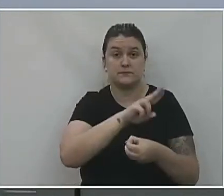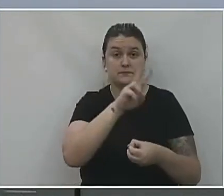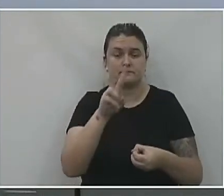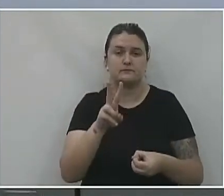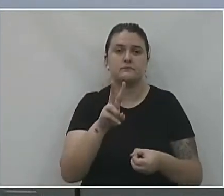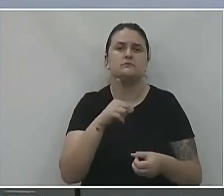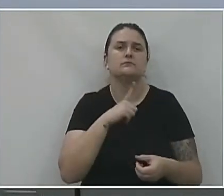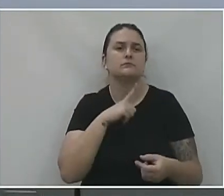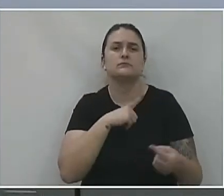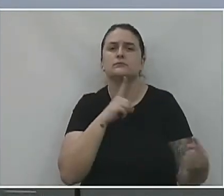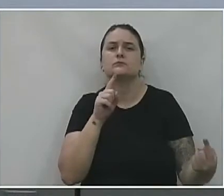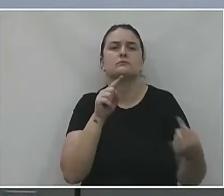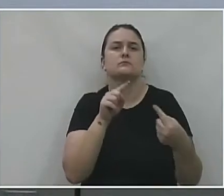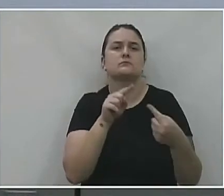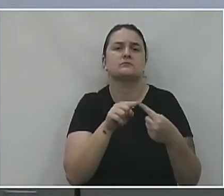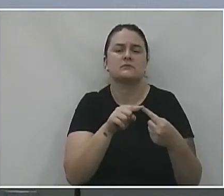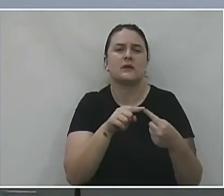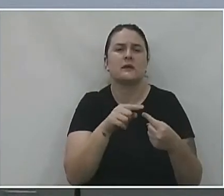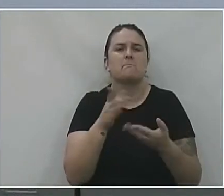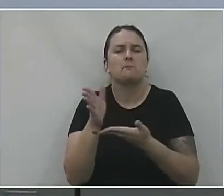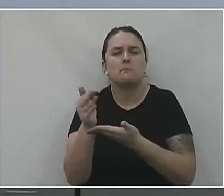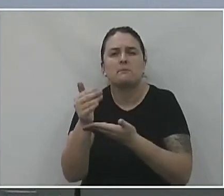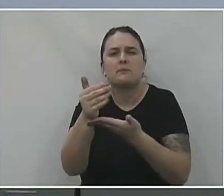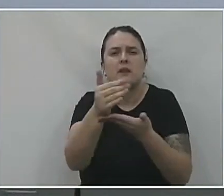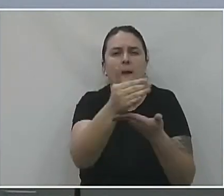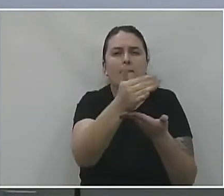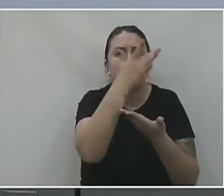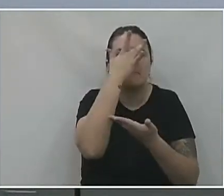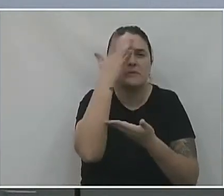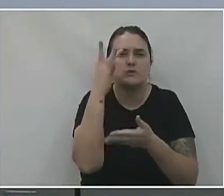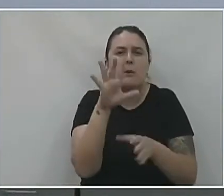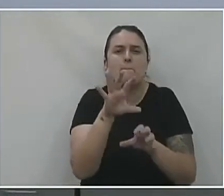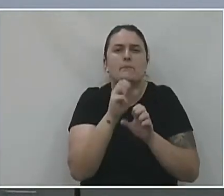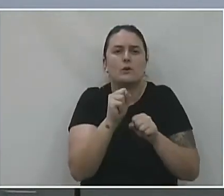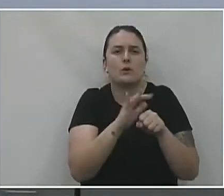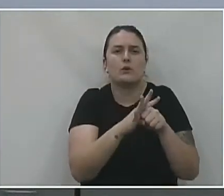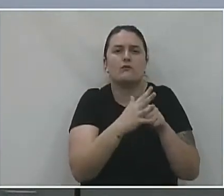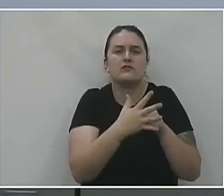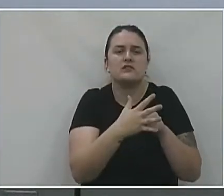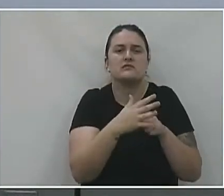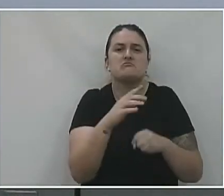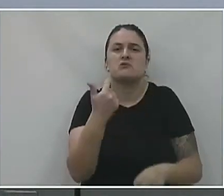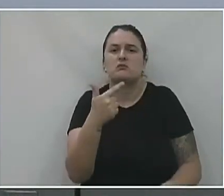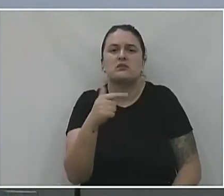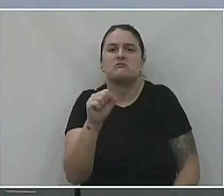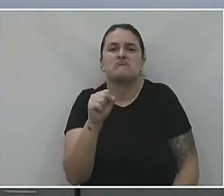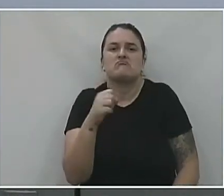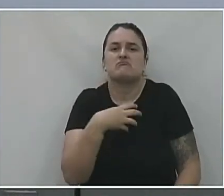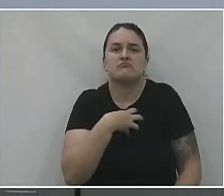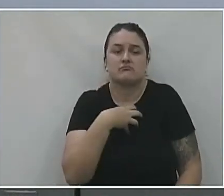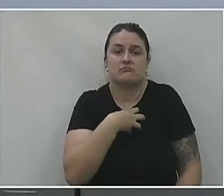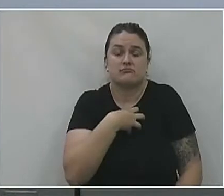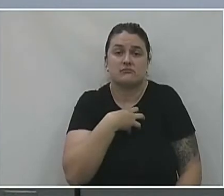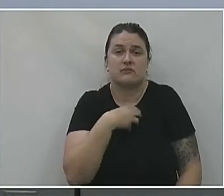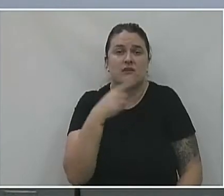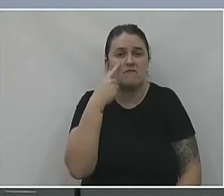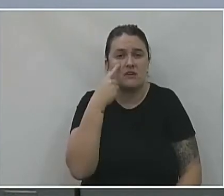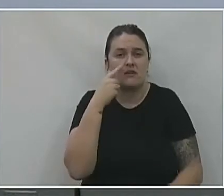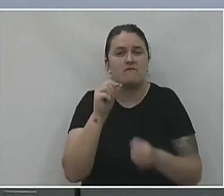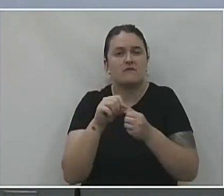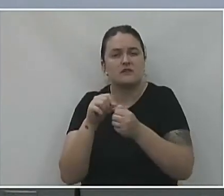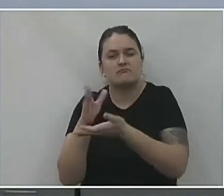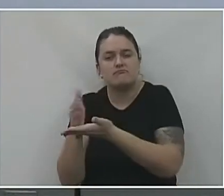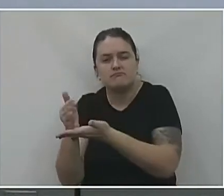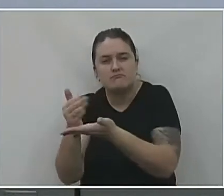teve como objetivo o mapeamento das pessoas infectadas e assintomáticas pelo Covid-19. Levantamento da